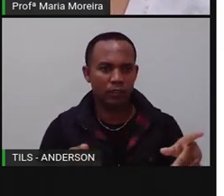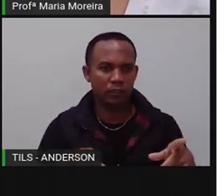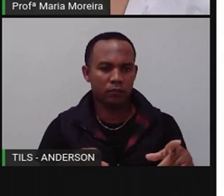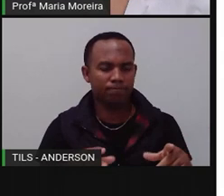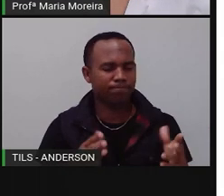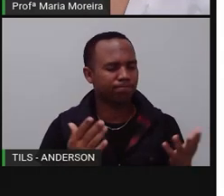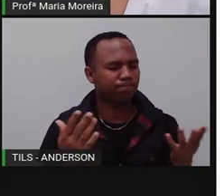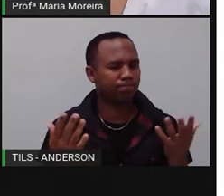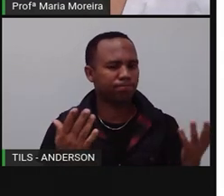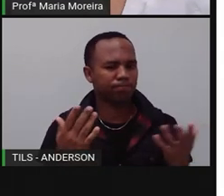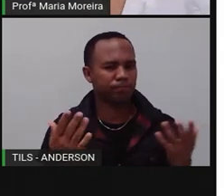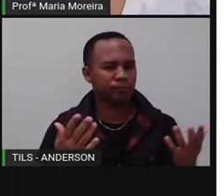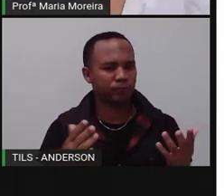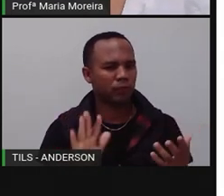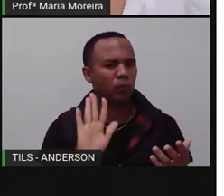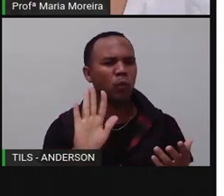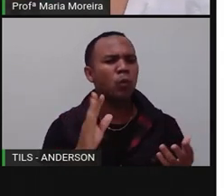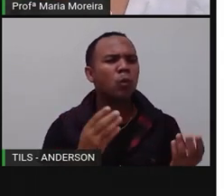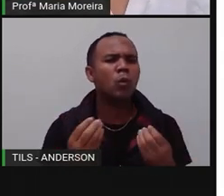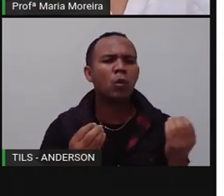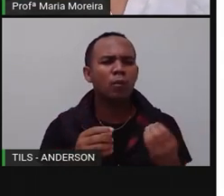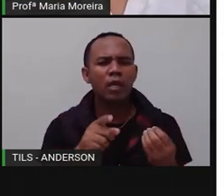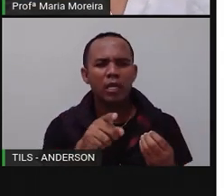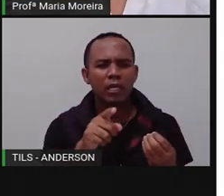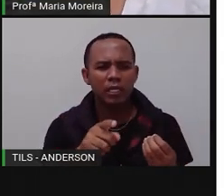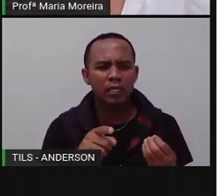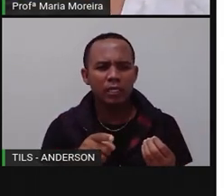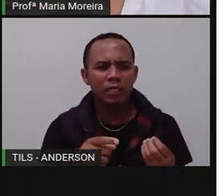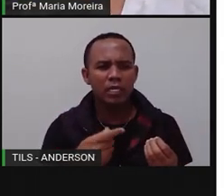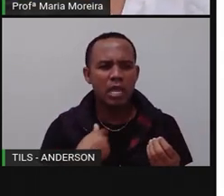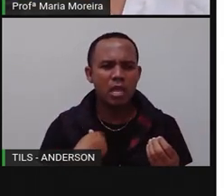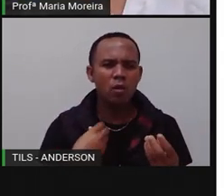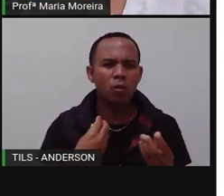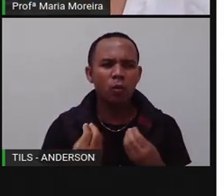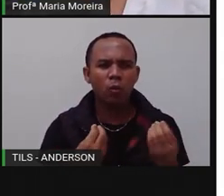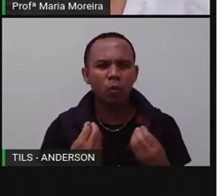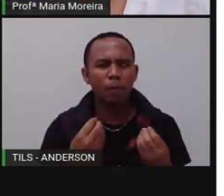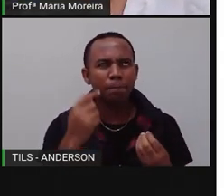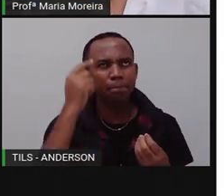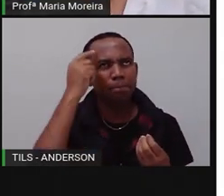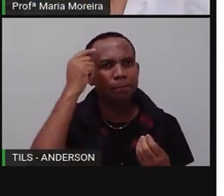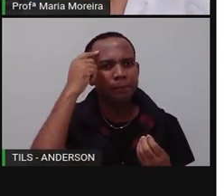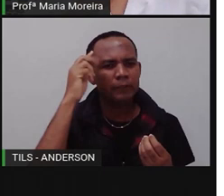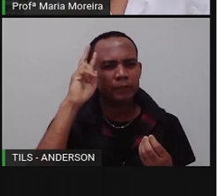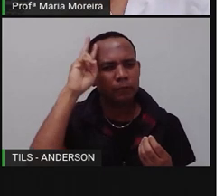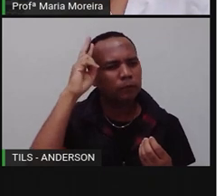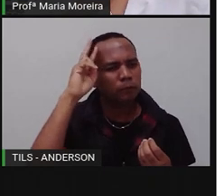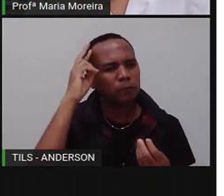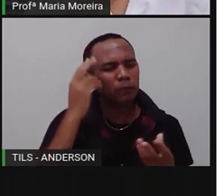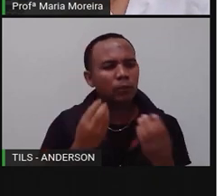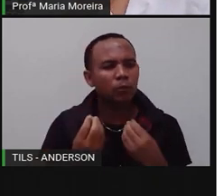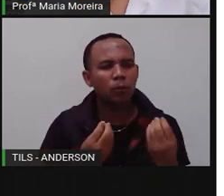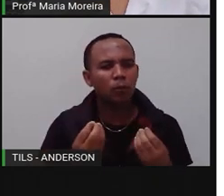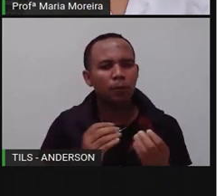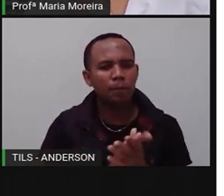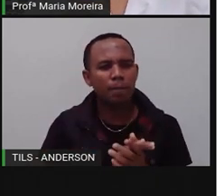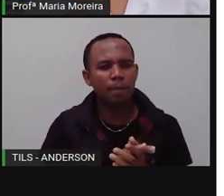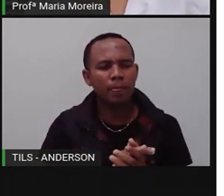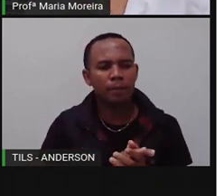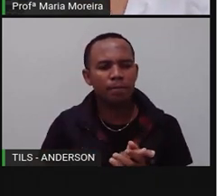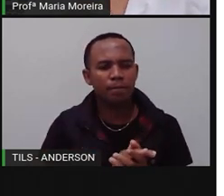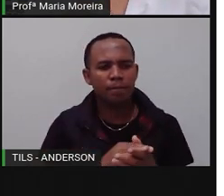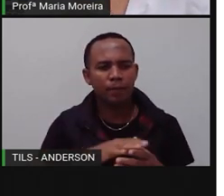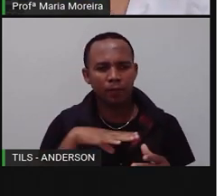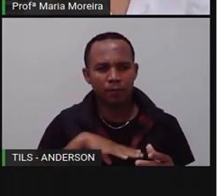a desconfiar. Peraí, eu sou dono, mas outra pessoa que explora? Isso não lembra para vocês uma história, não? Hein? A chegada dos